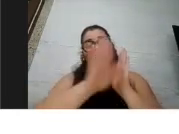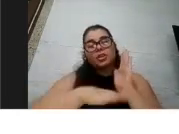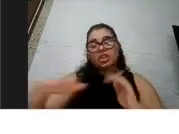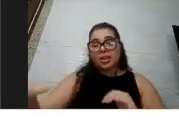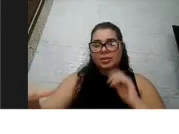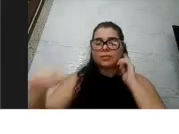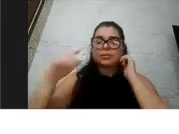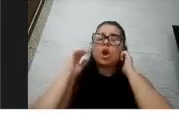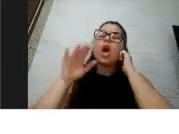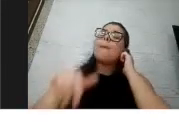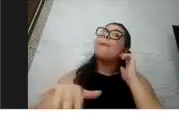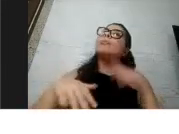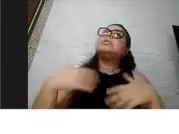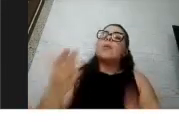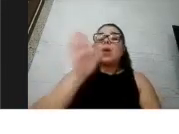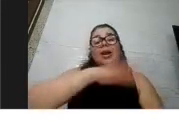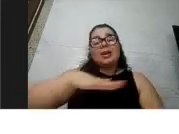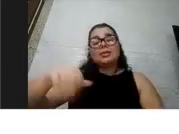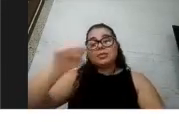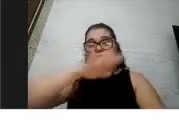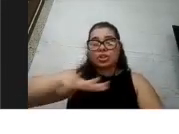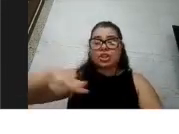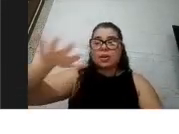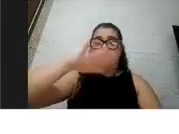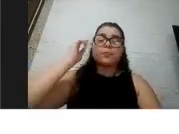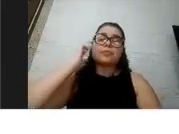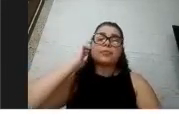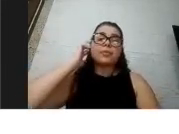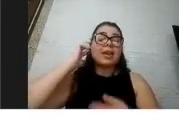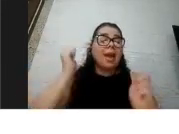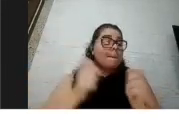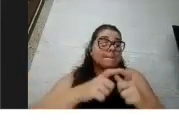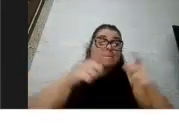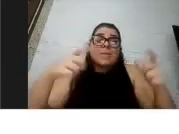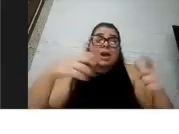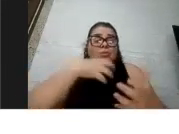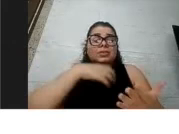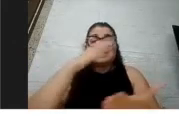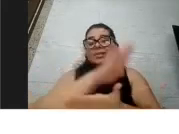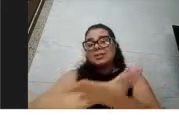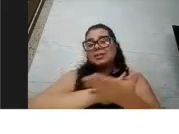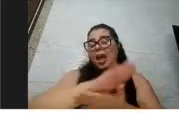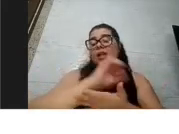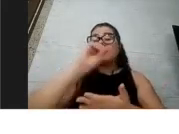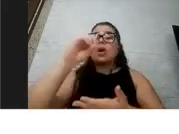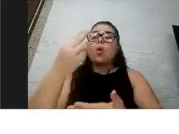por enquanto, o que a gente tem visto? Que a maioria são assintomáticas ou tem quadros leves,